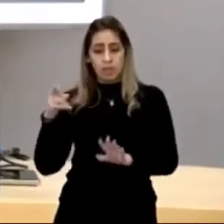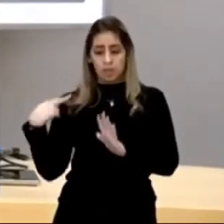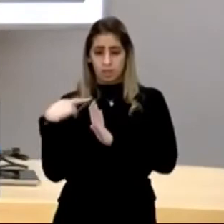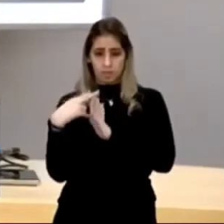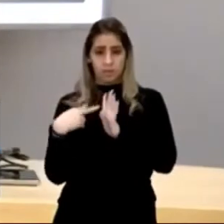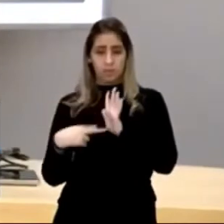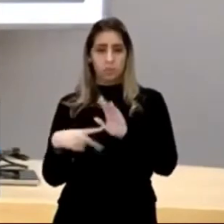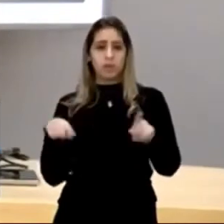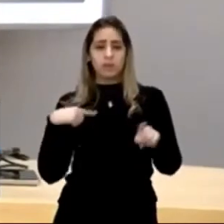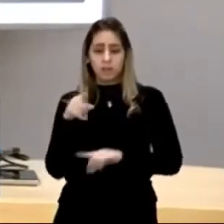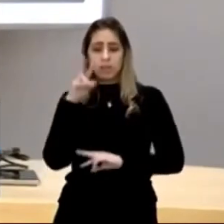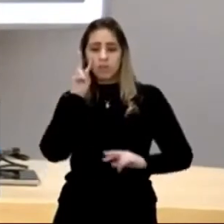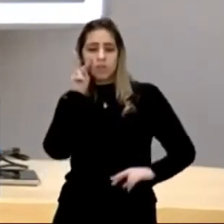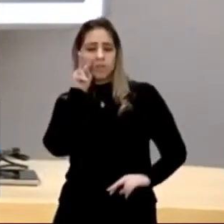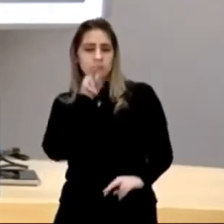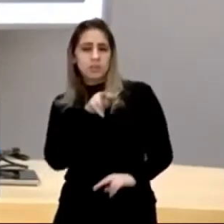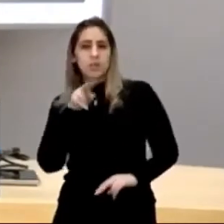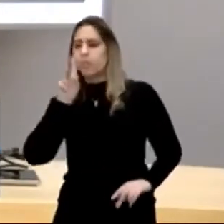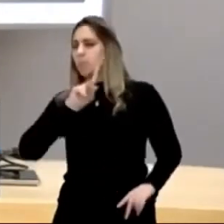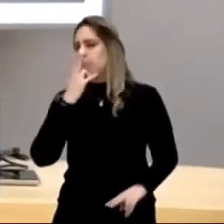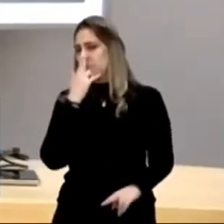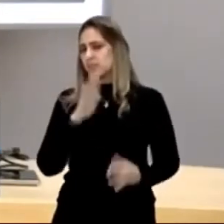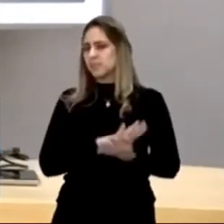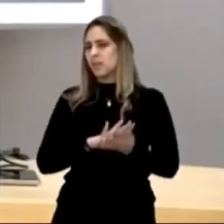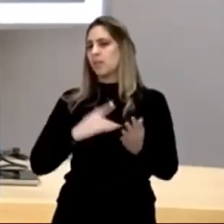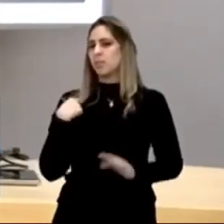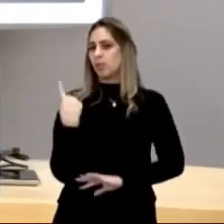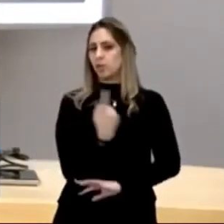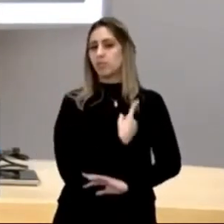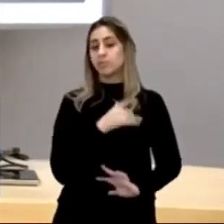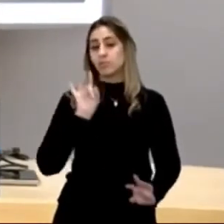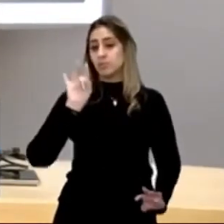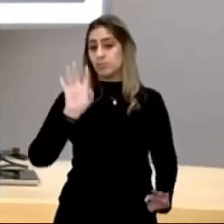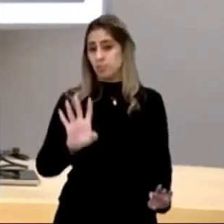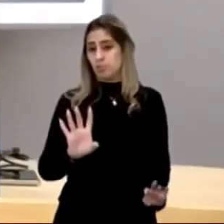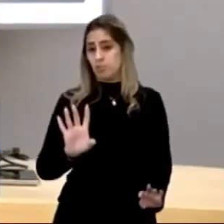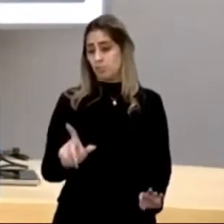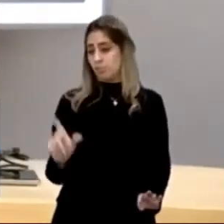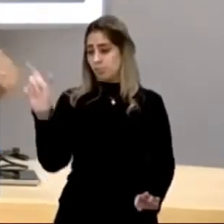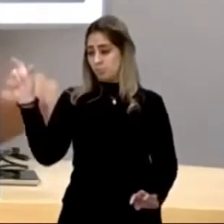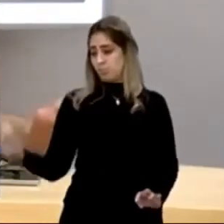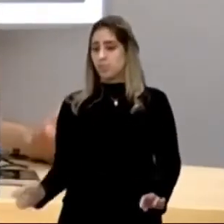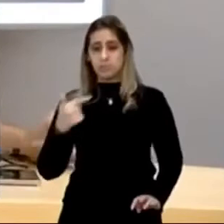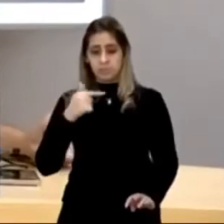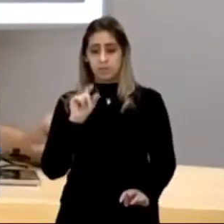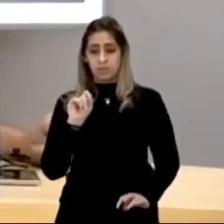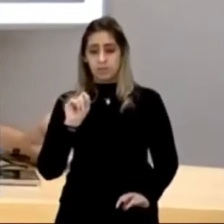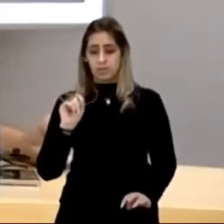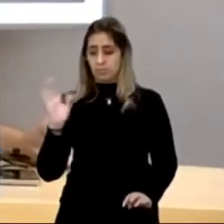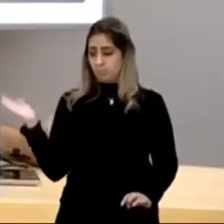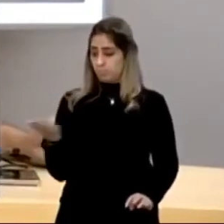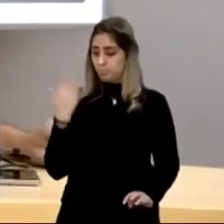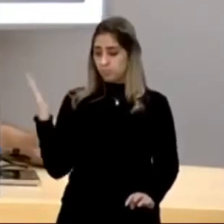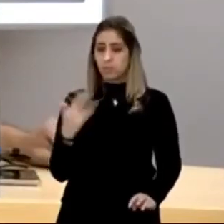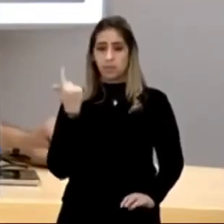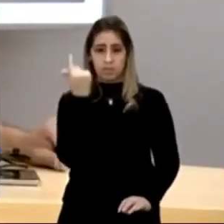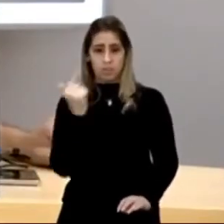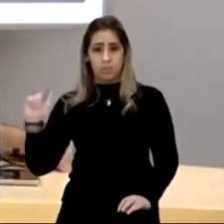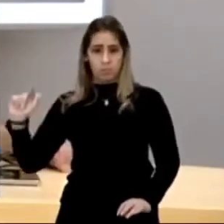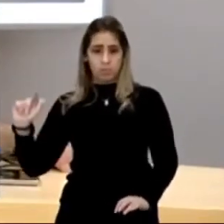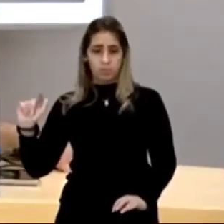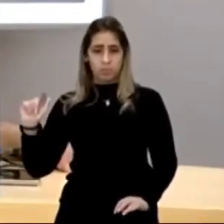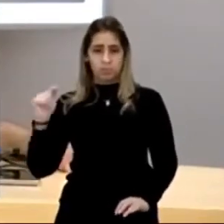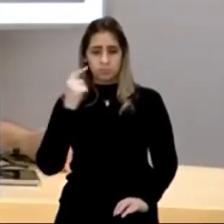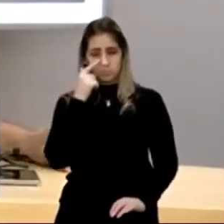leitura, e aquela visão, não parece nada para nós. Só que, 70 páginas depois, o